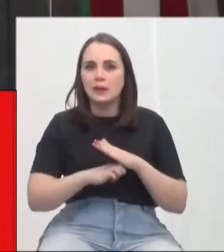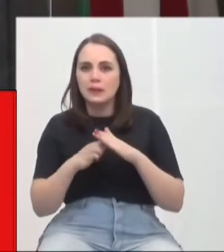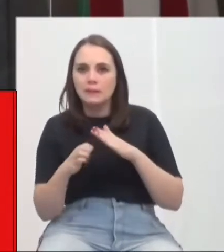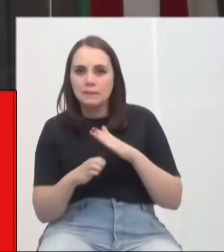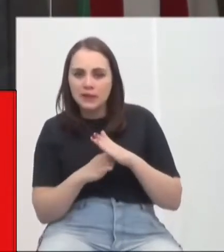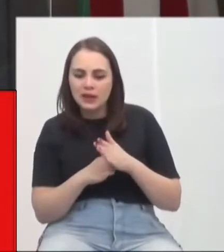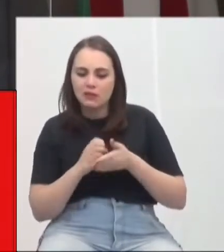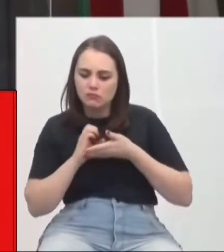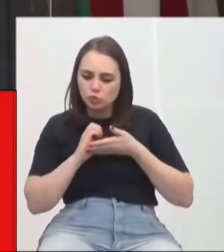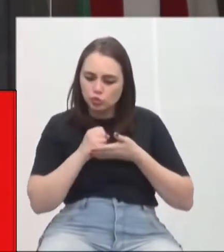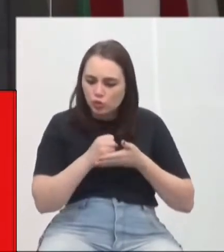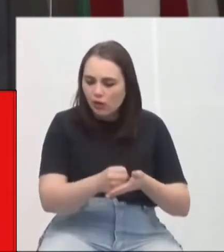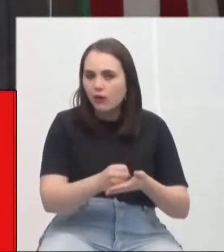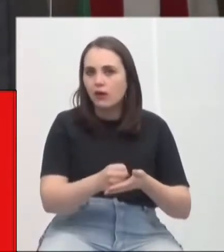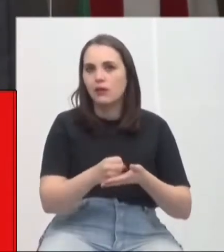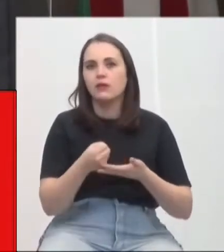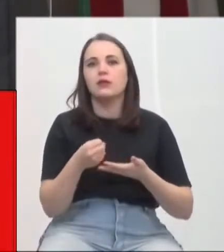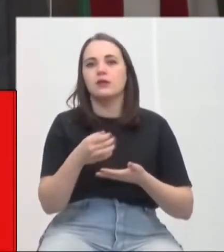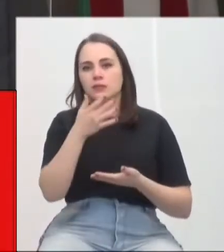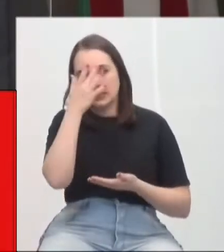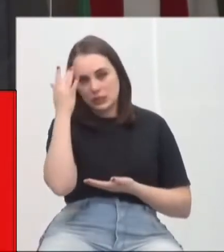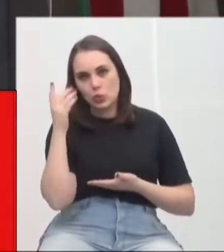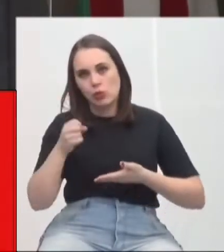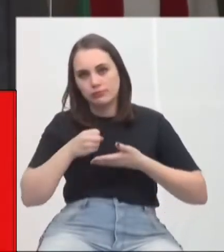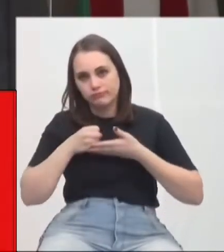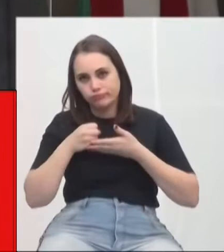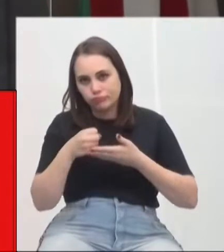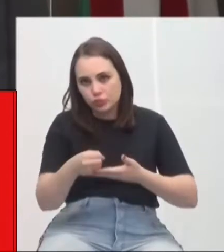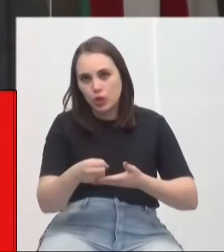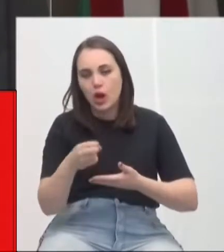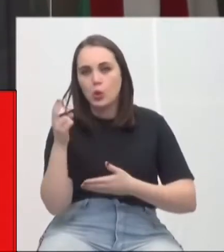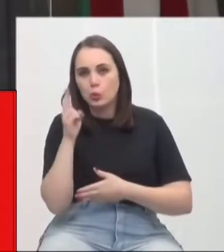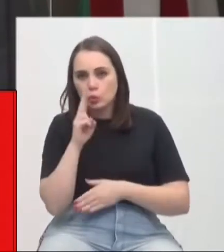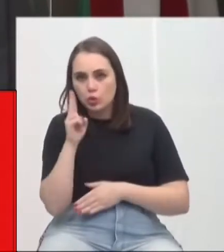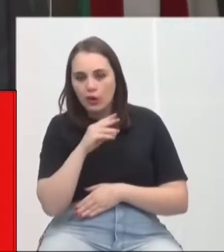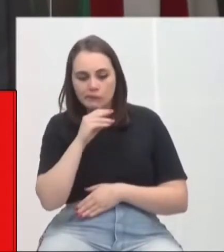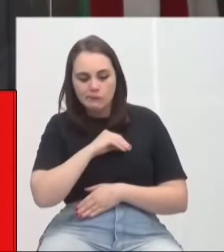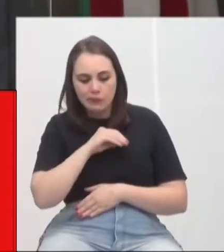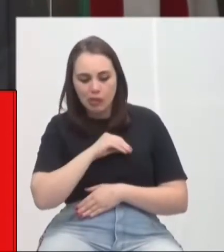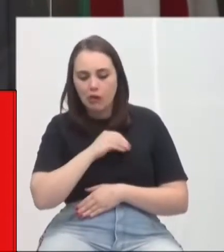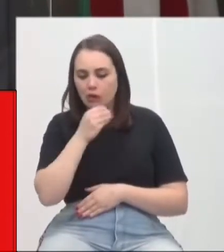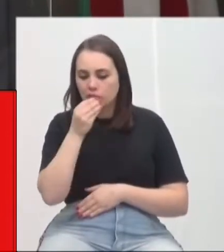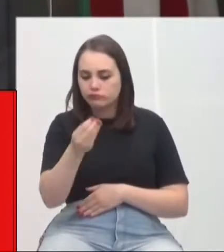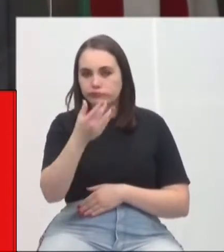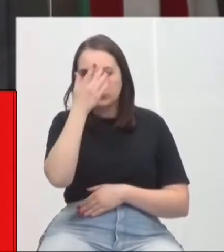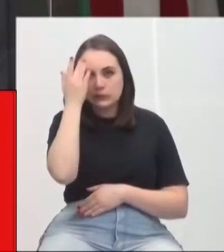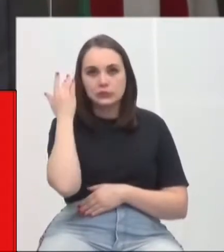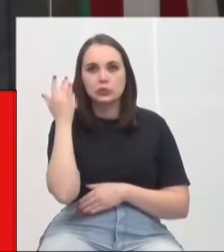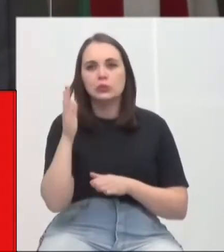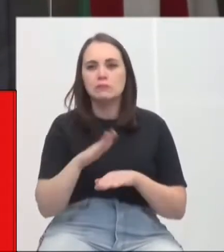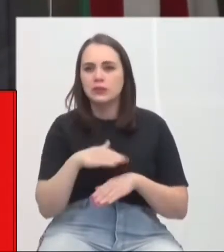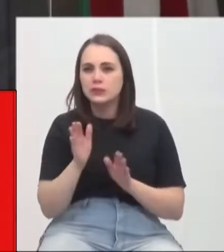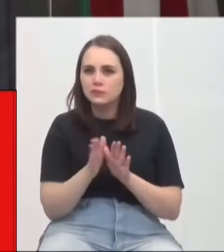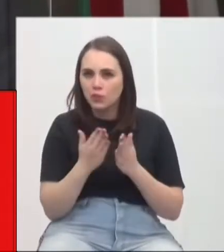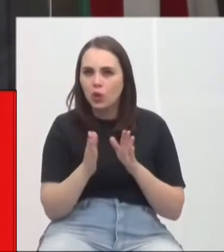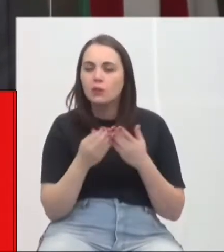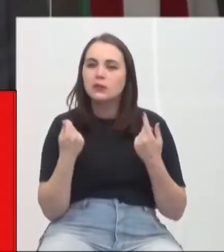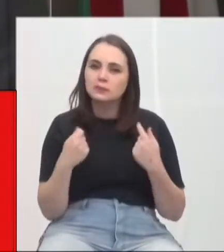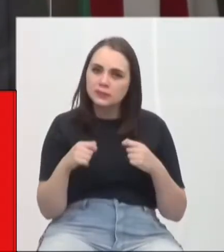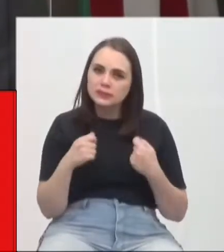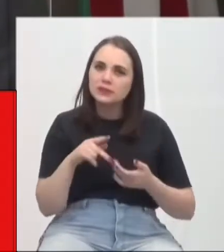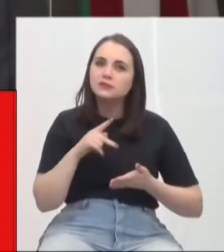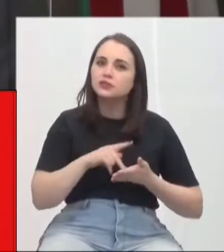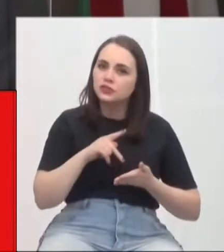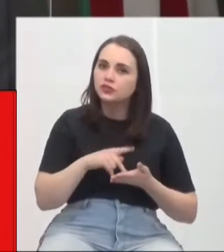auxílio para as empresas, auxílio emergencial para as pessoas mais carentes, que precisavam